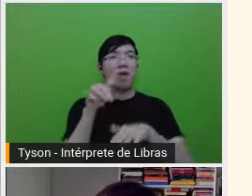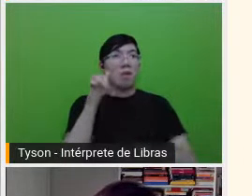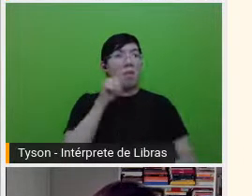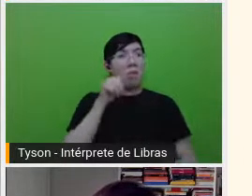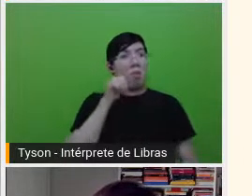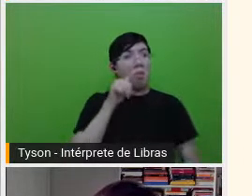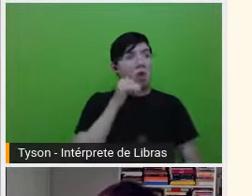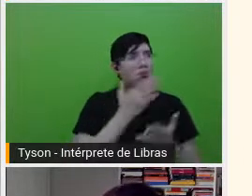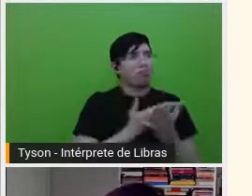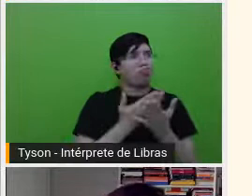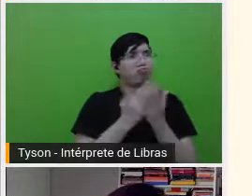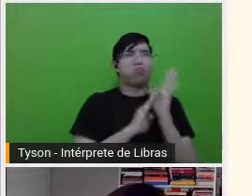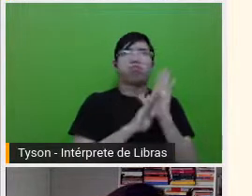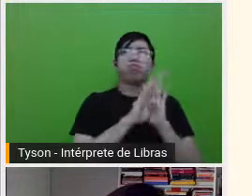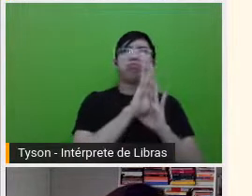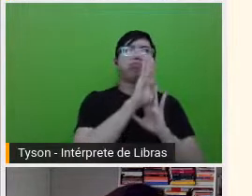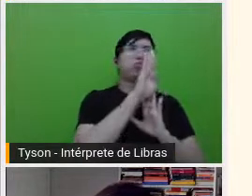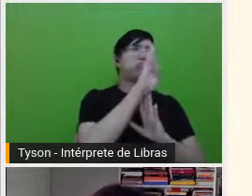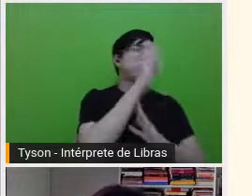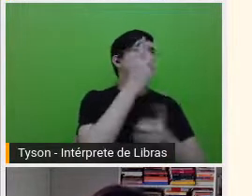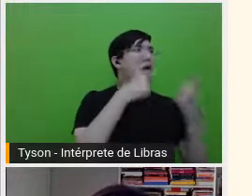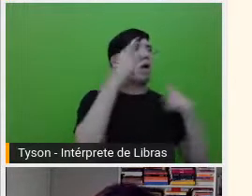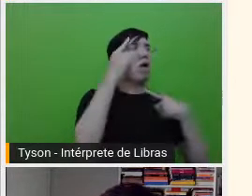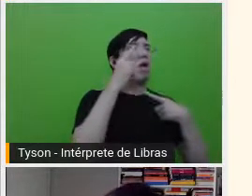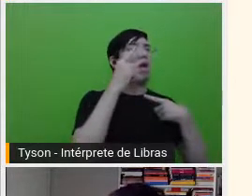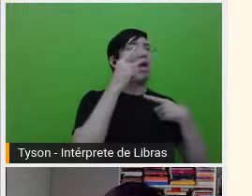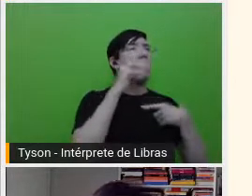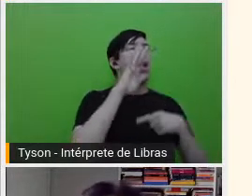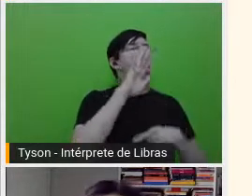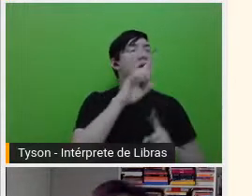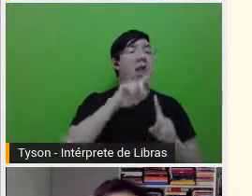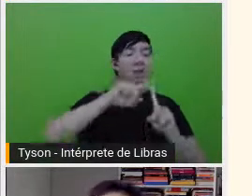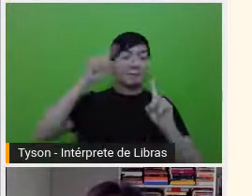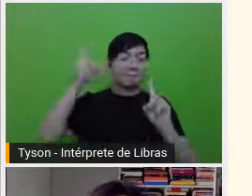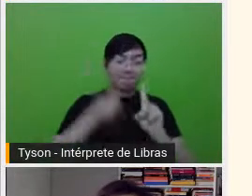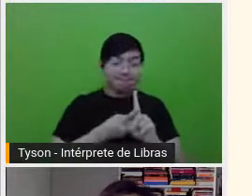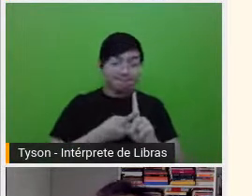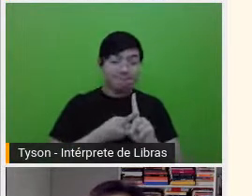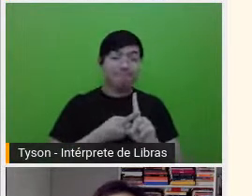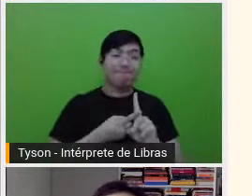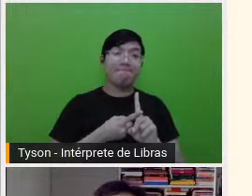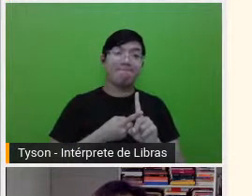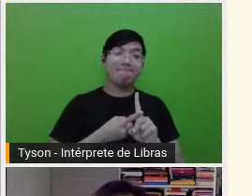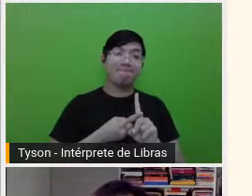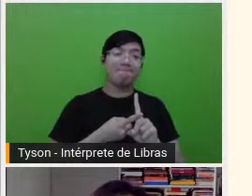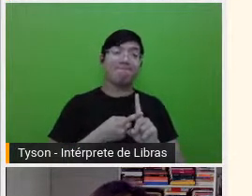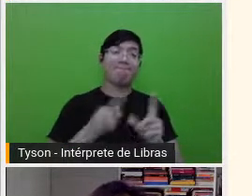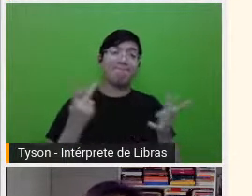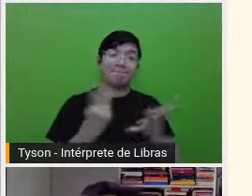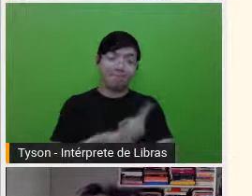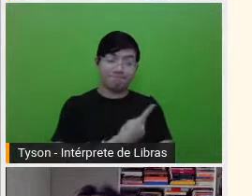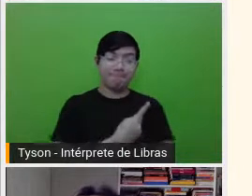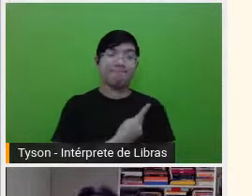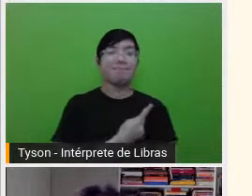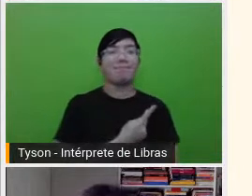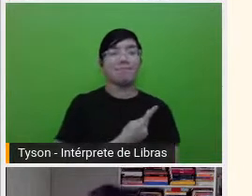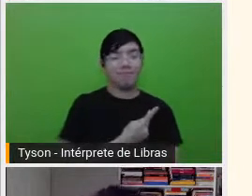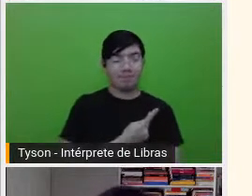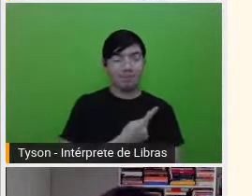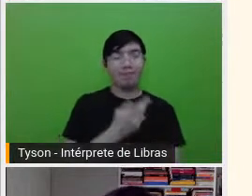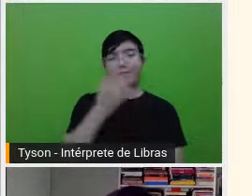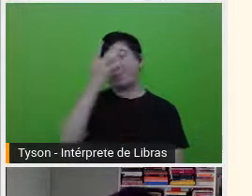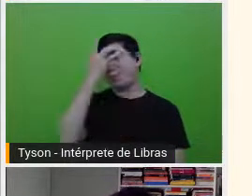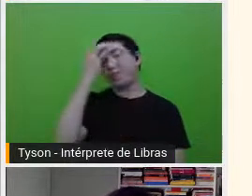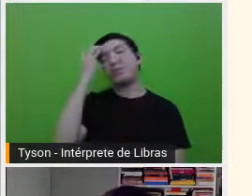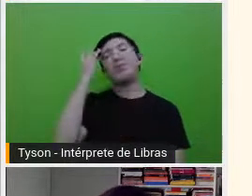o marido, mas aí aparece o filho, aparece não, porque ele não aparece do nada, mas enfim. A mulher é